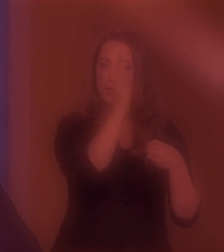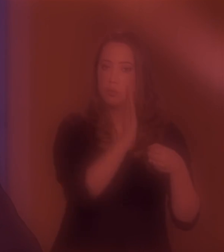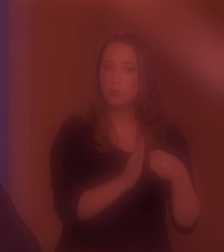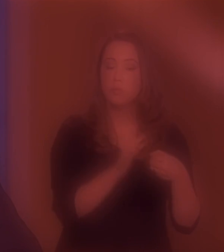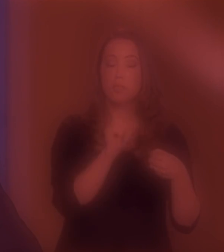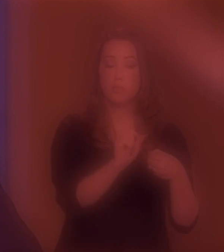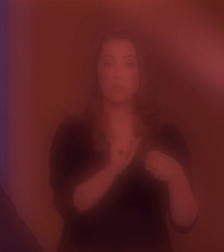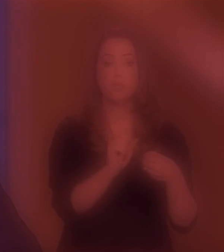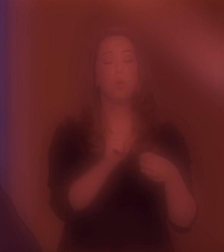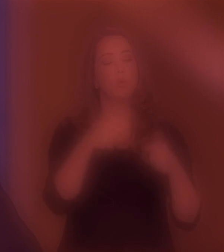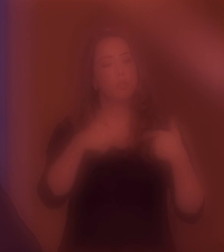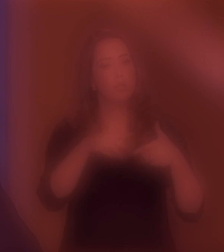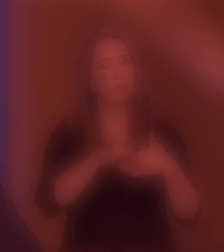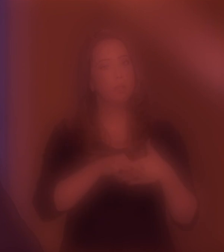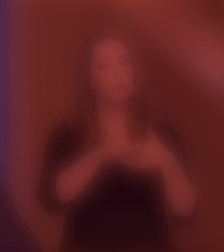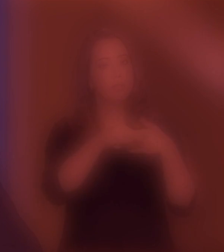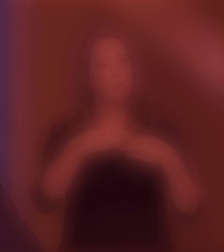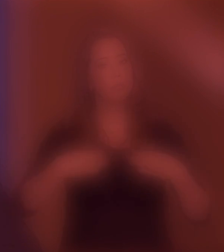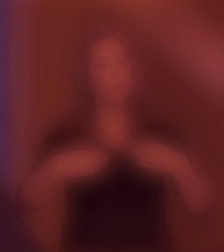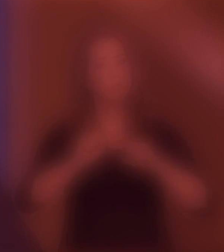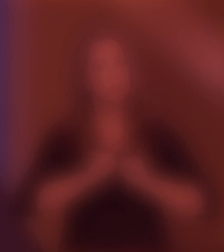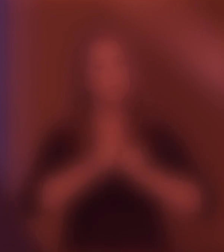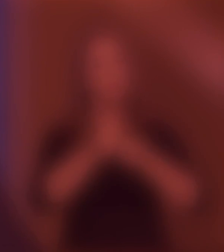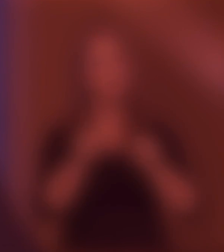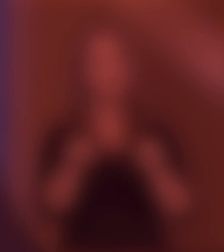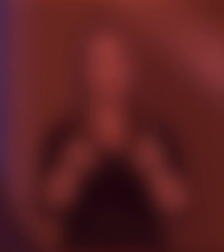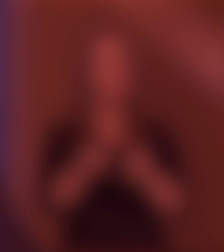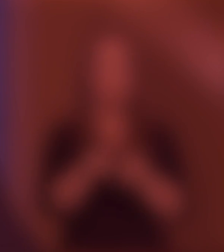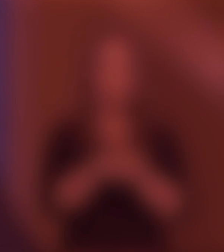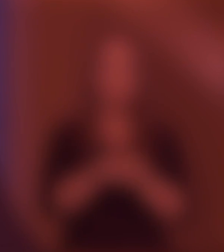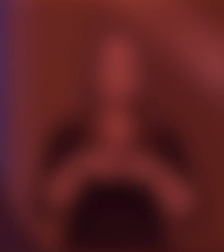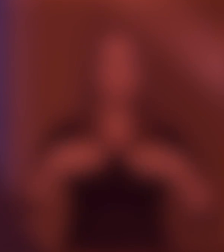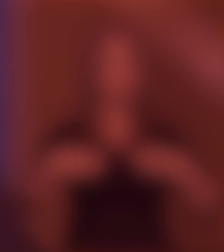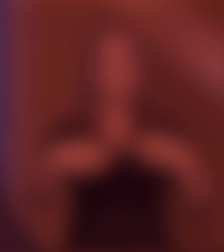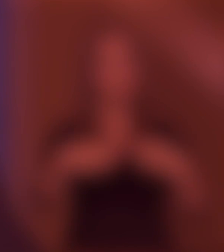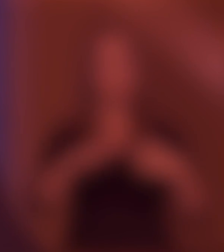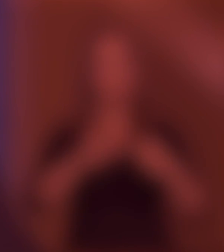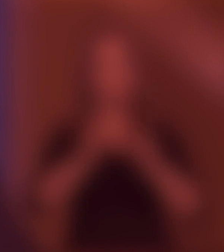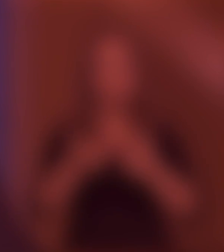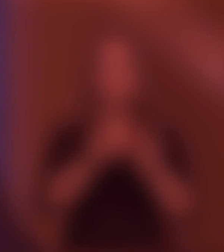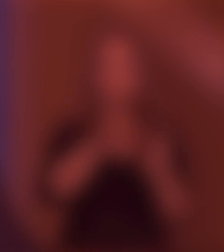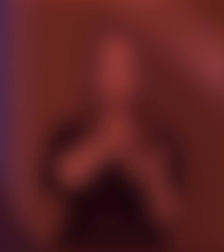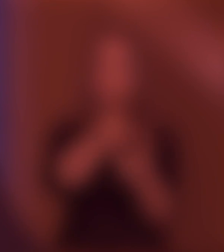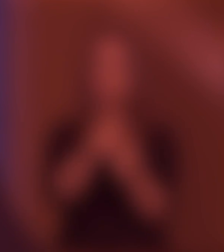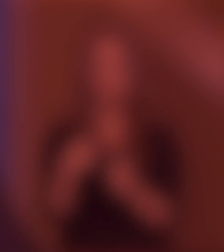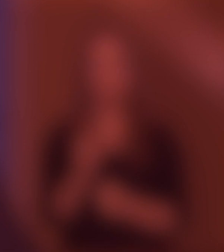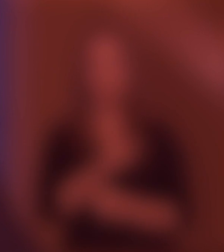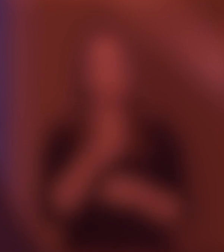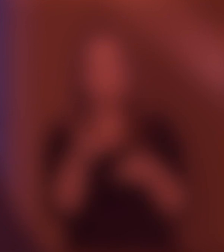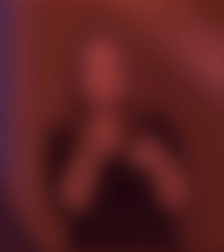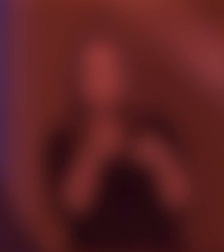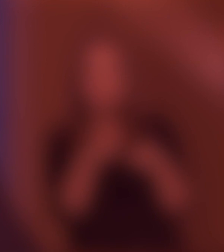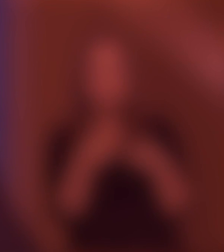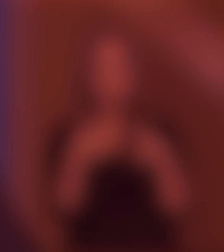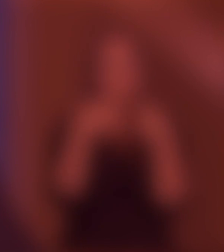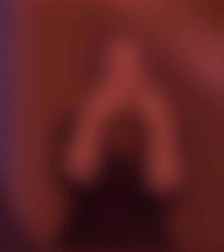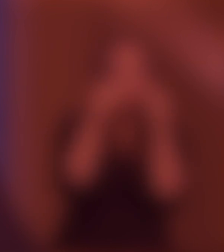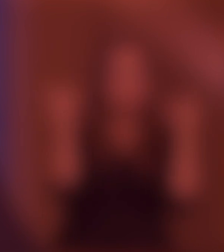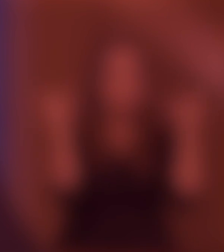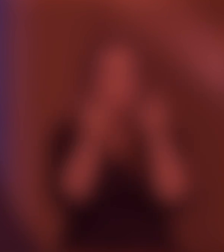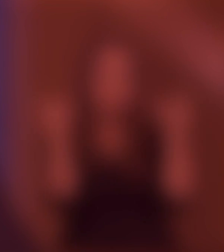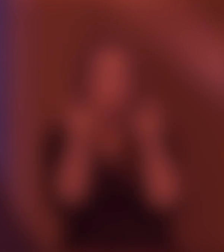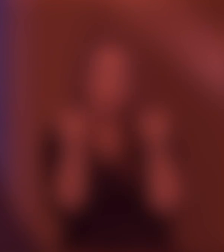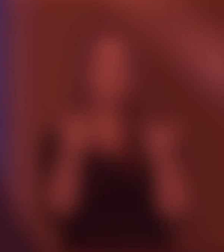É um crime se comemorar essa data. Um desrespeito à Constituição. O Brasil não aceita mais a ditadura.